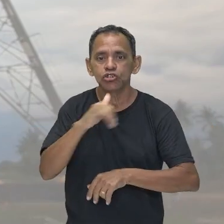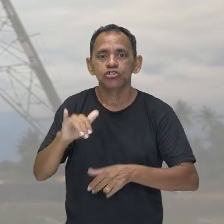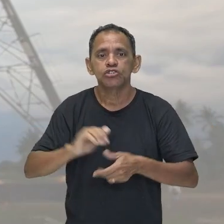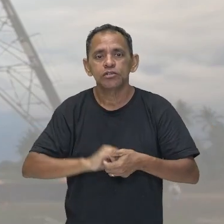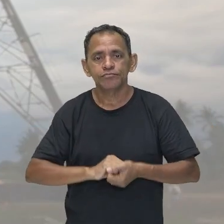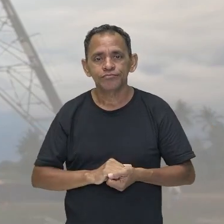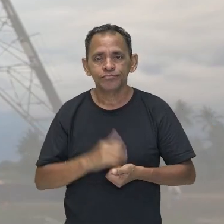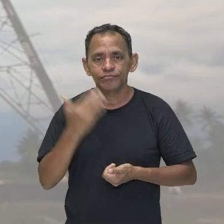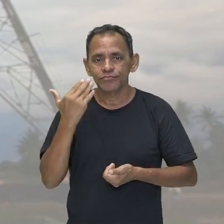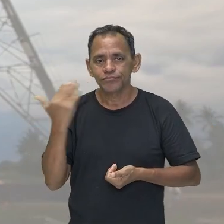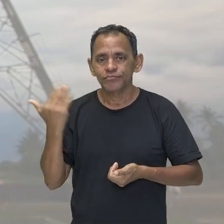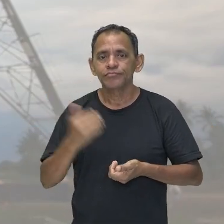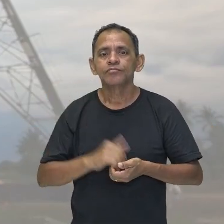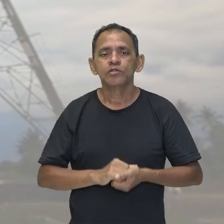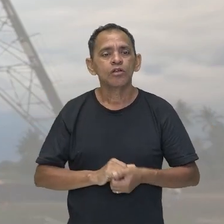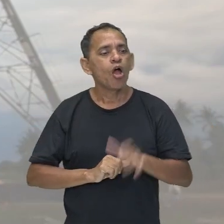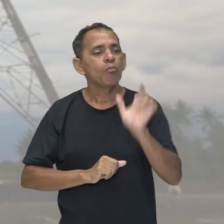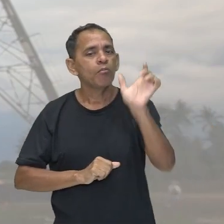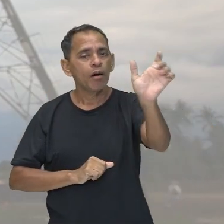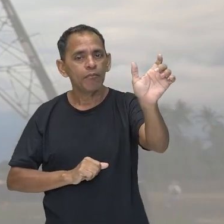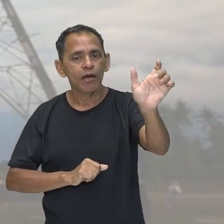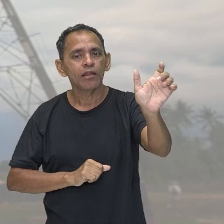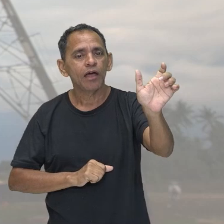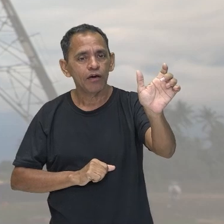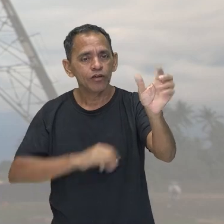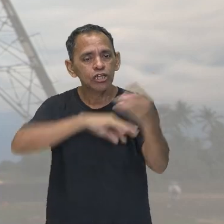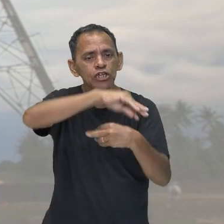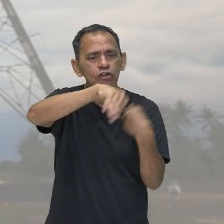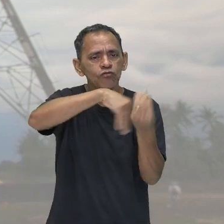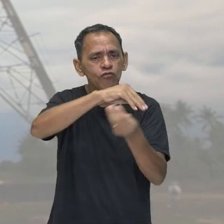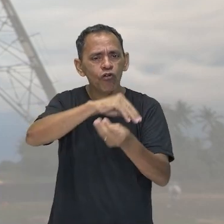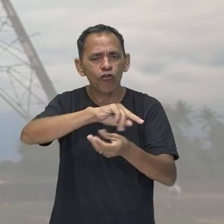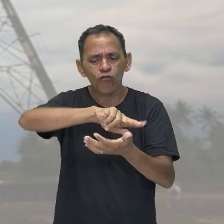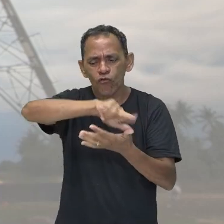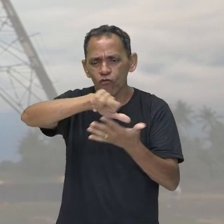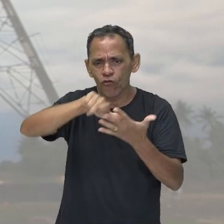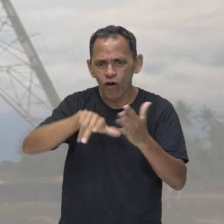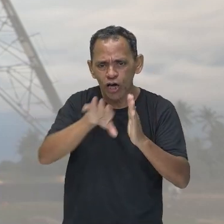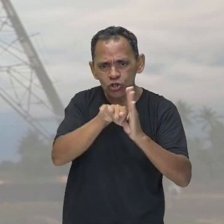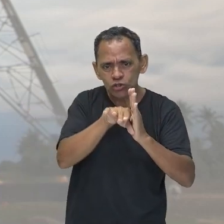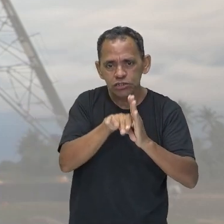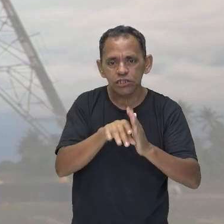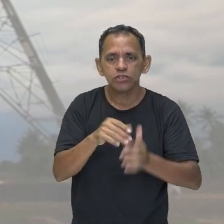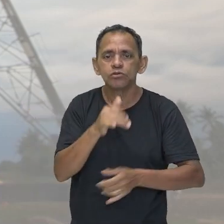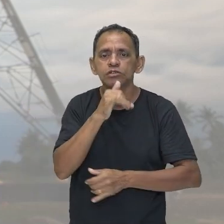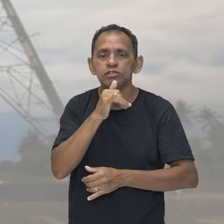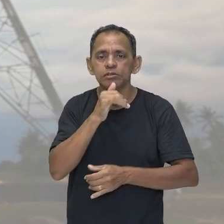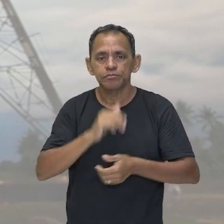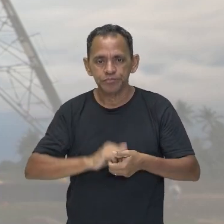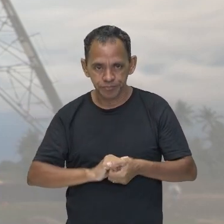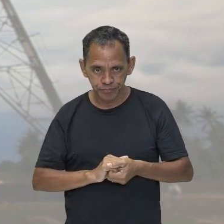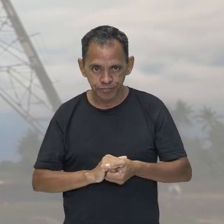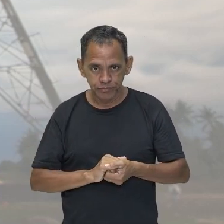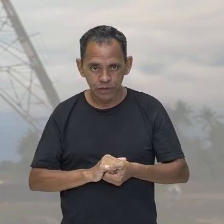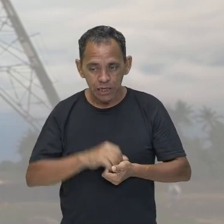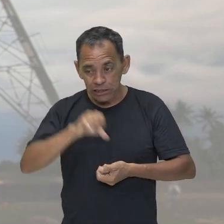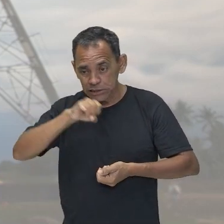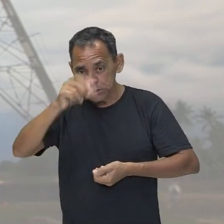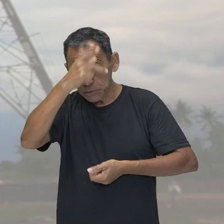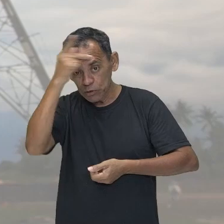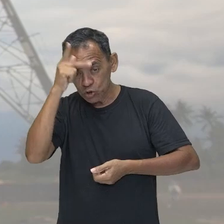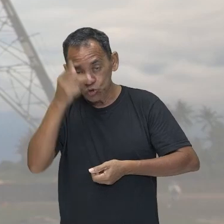Energia é uma palavra que envolve múltiplos conceitos. Por exemplo, se alguém falar